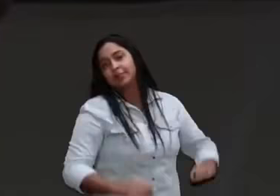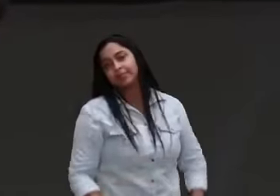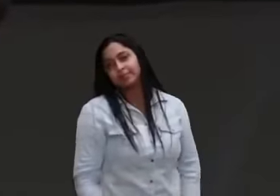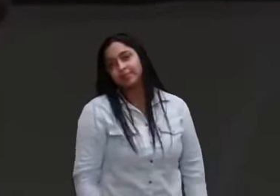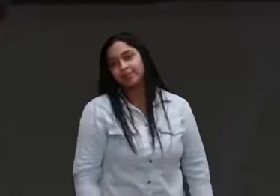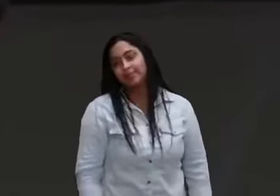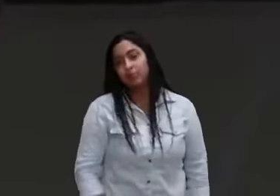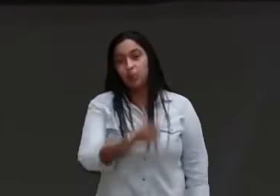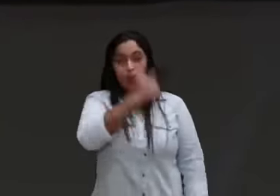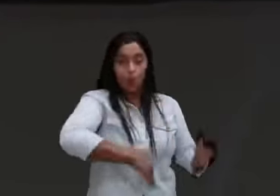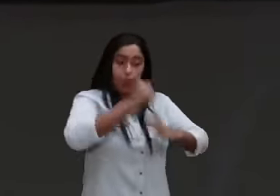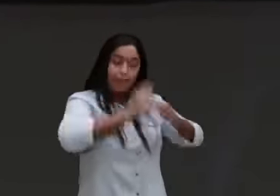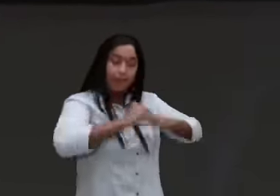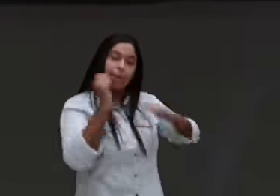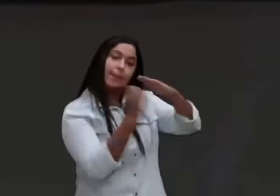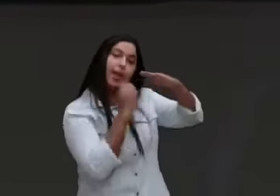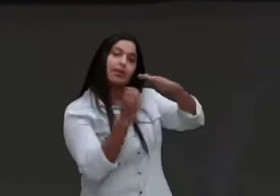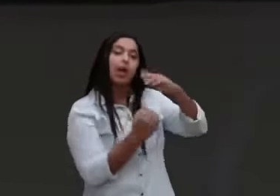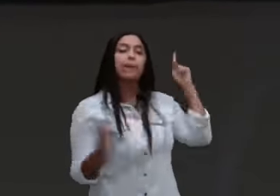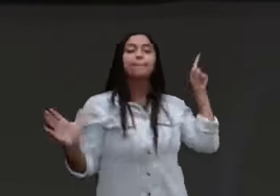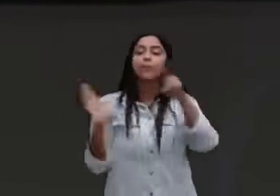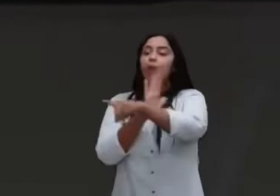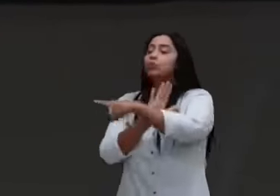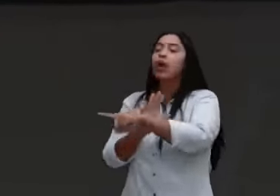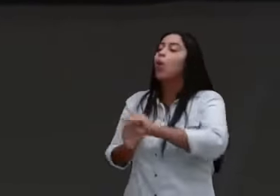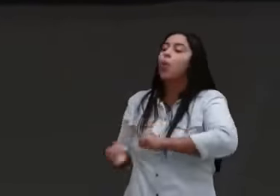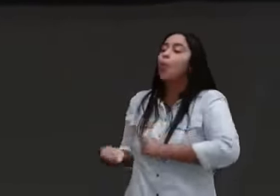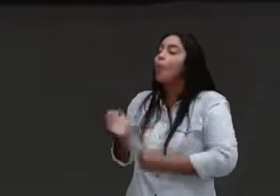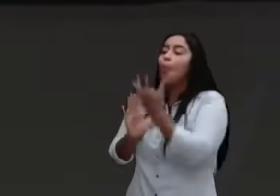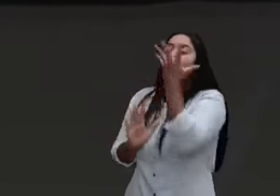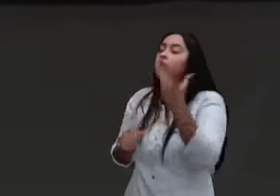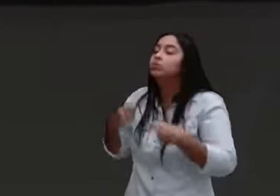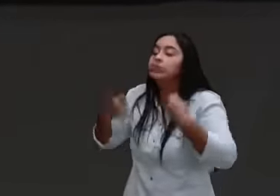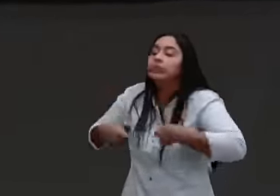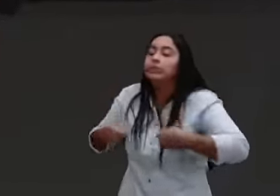Falei, um milhão, ele faz um cheque, para me dar, toma aqui,